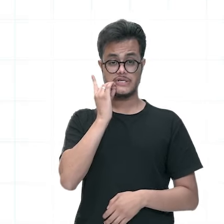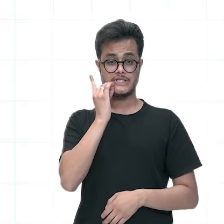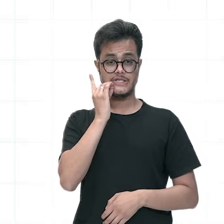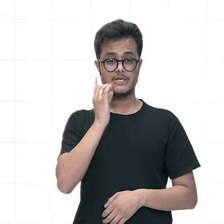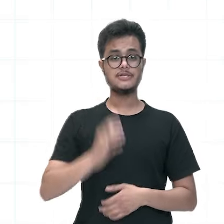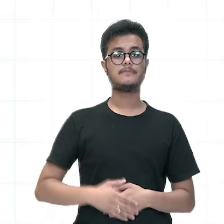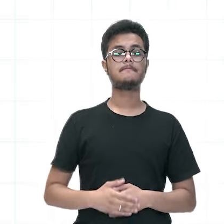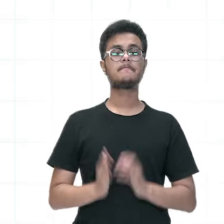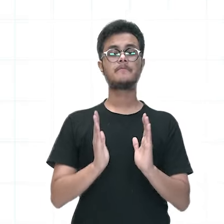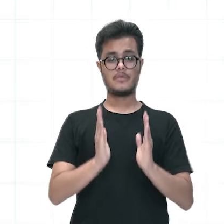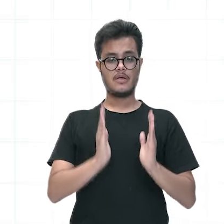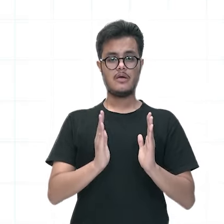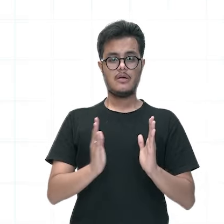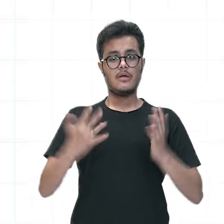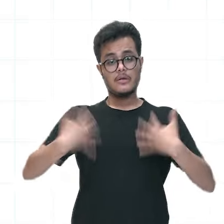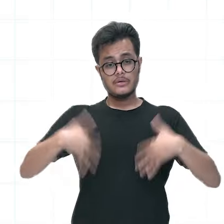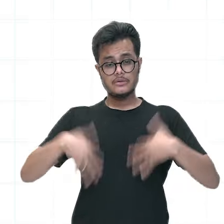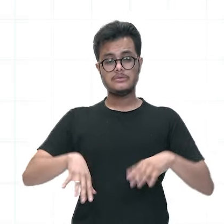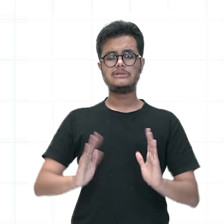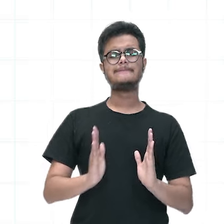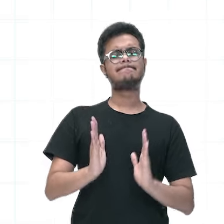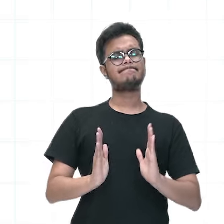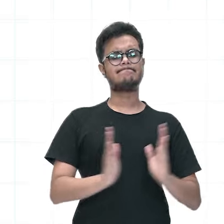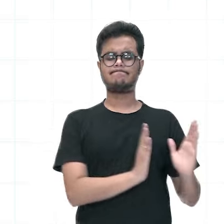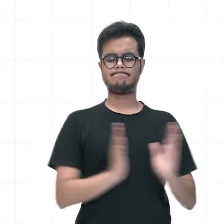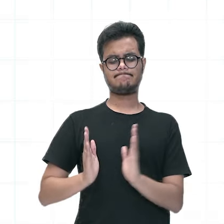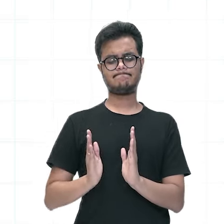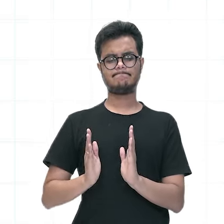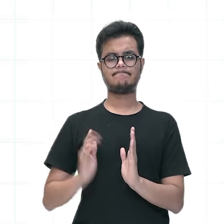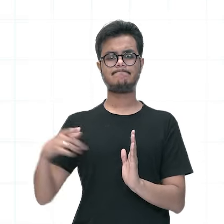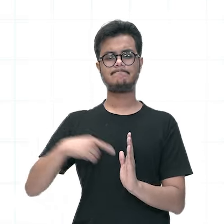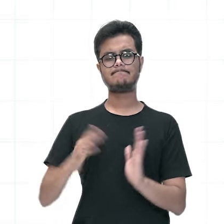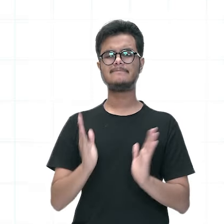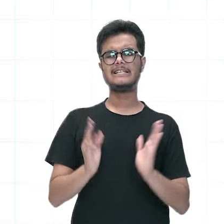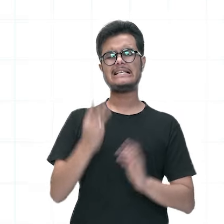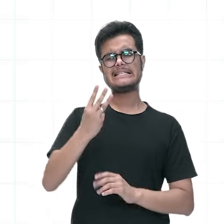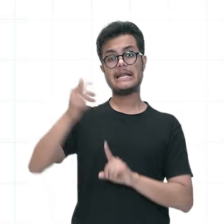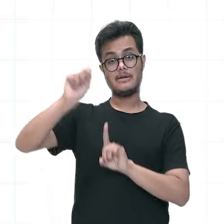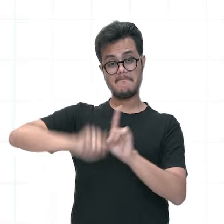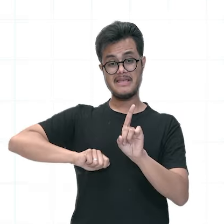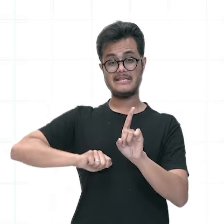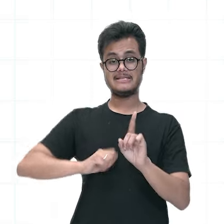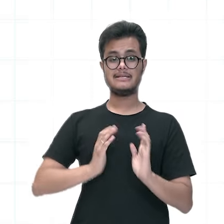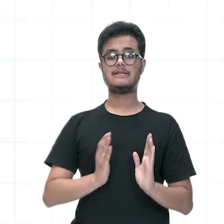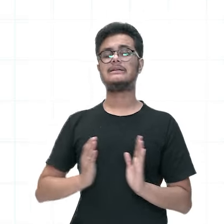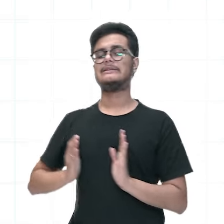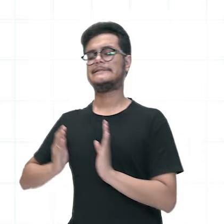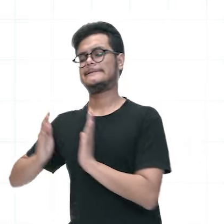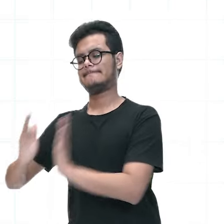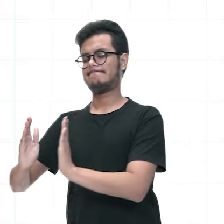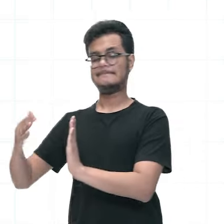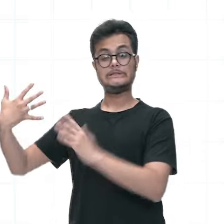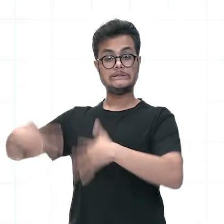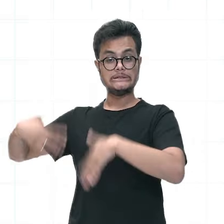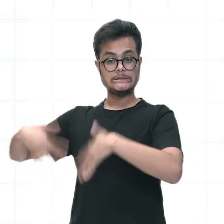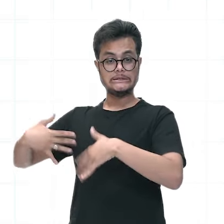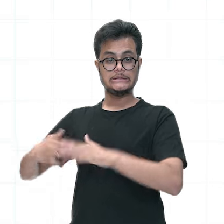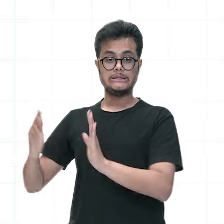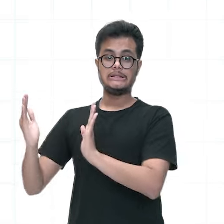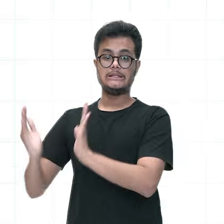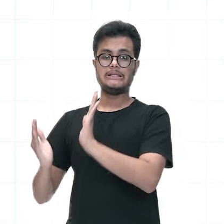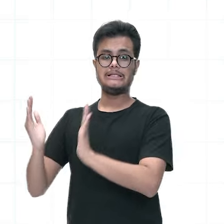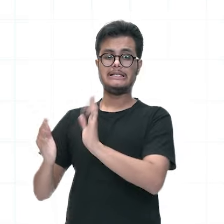dias. Uma fase pós-aguda, que tem um curso aí de até 3 meses. Uma fase crônica,